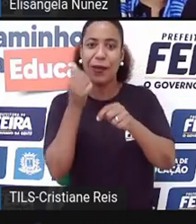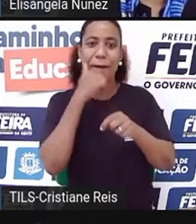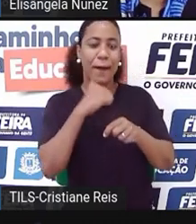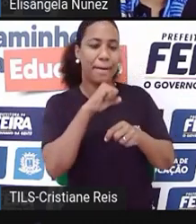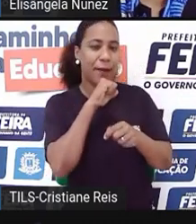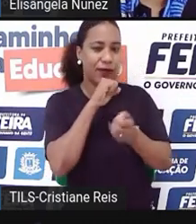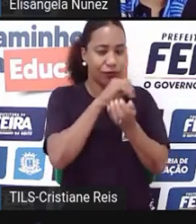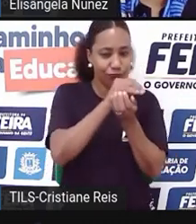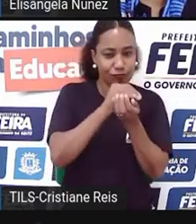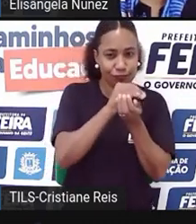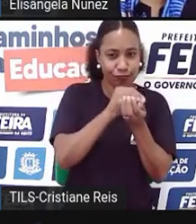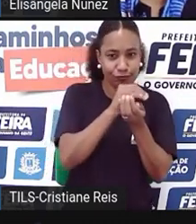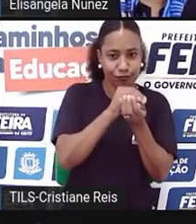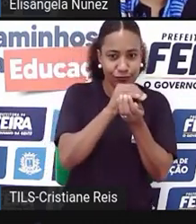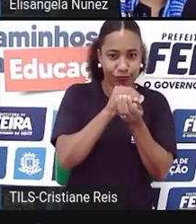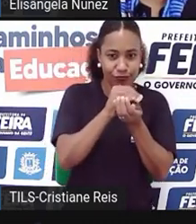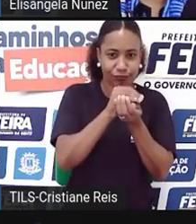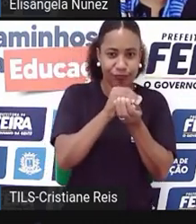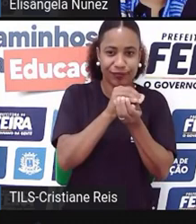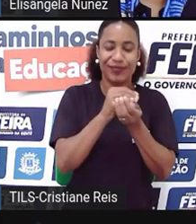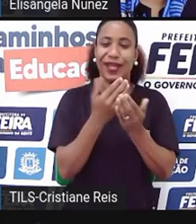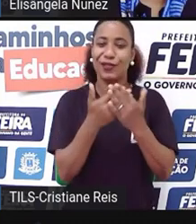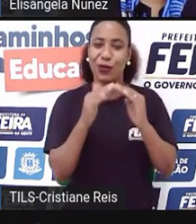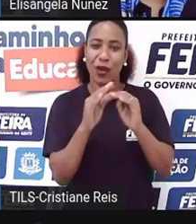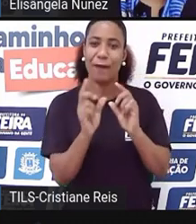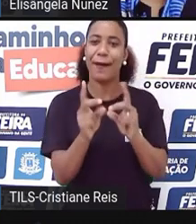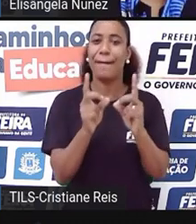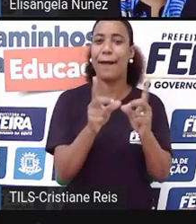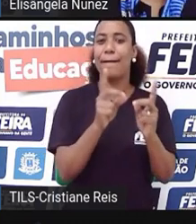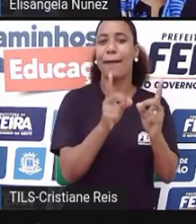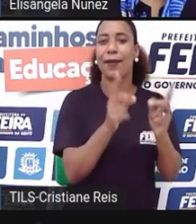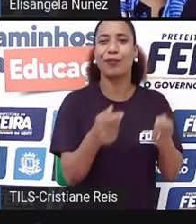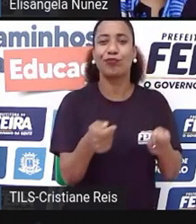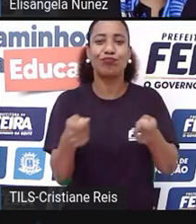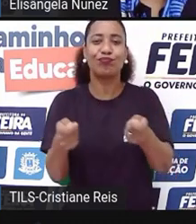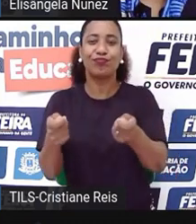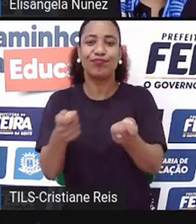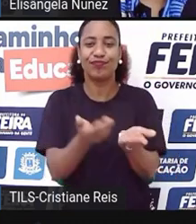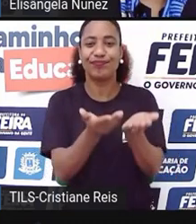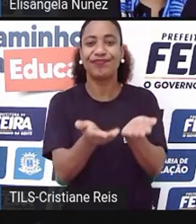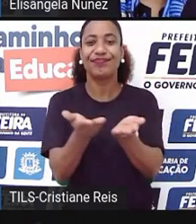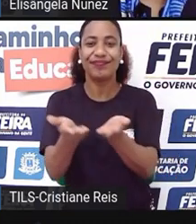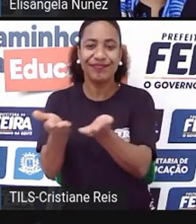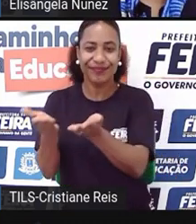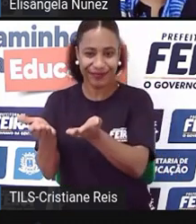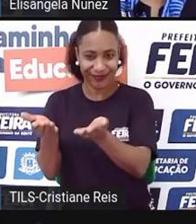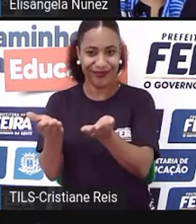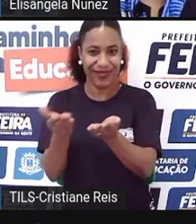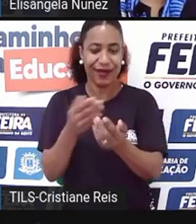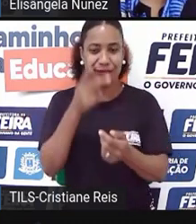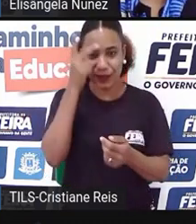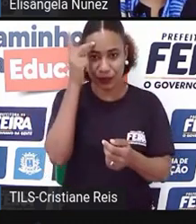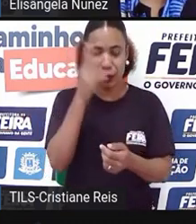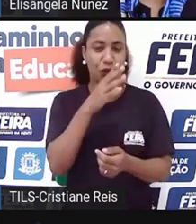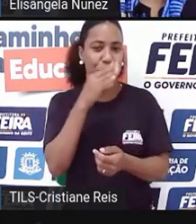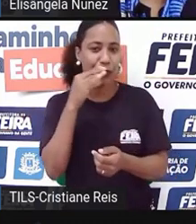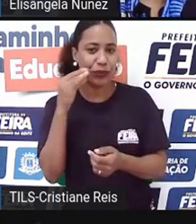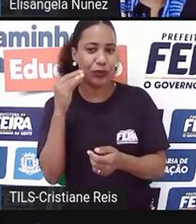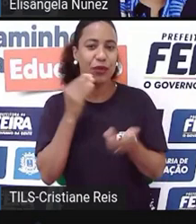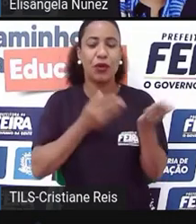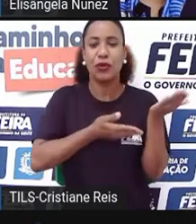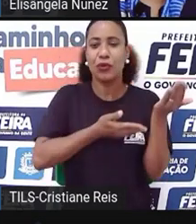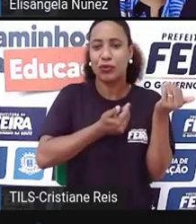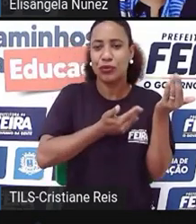top e aí a pessoa leva para a escola para vender, né? Na sua opinião, o que é que um adolescente, um jovem,